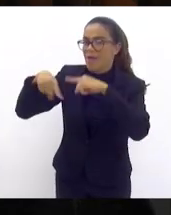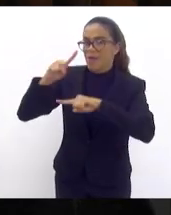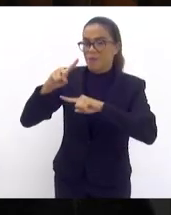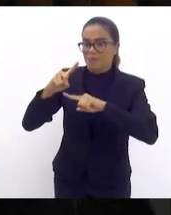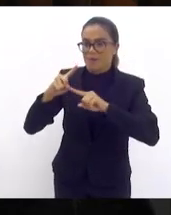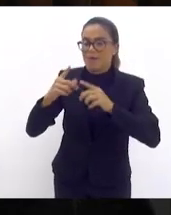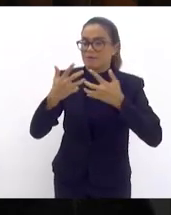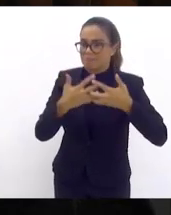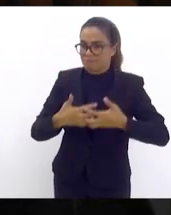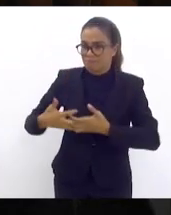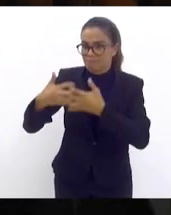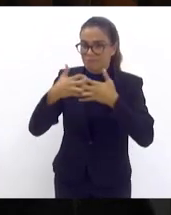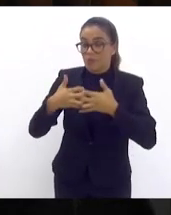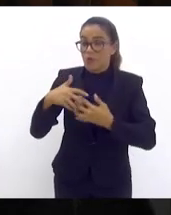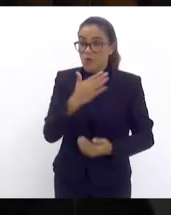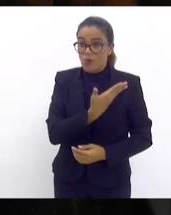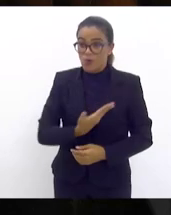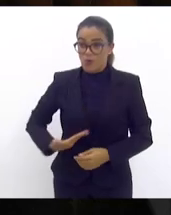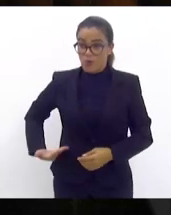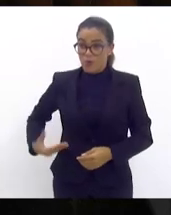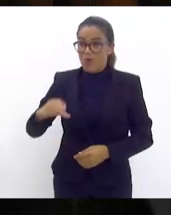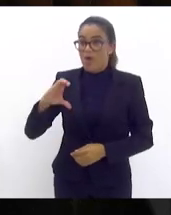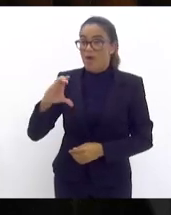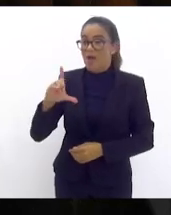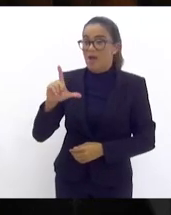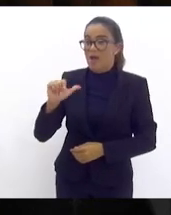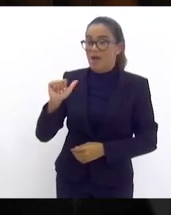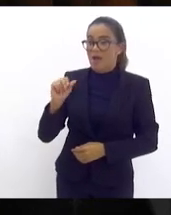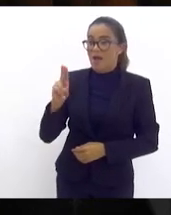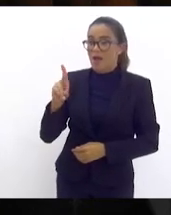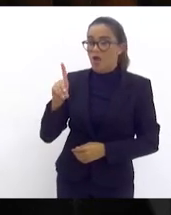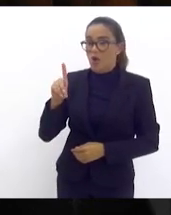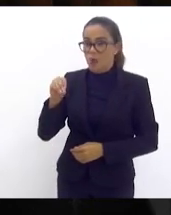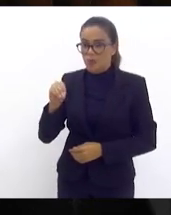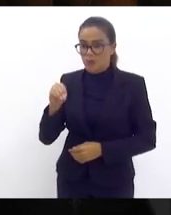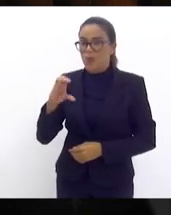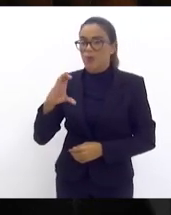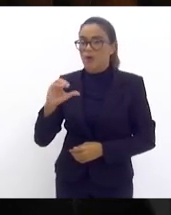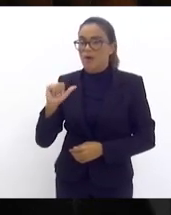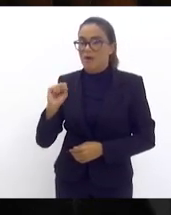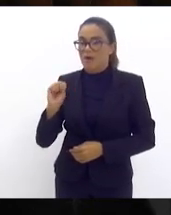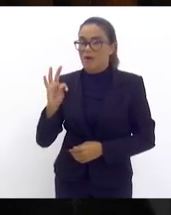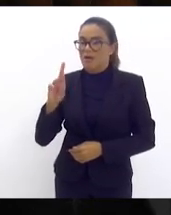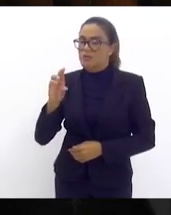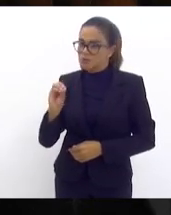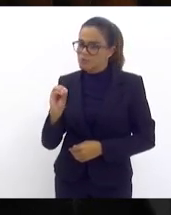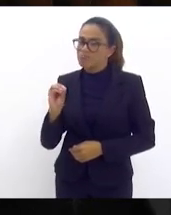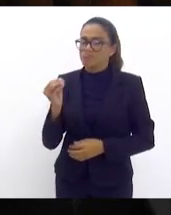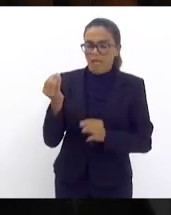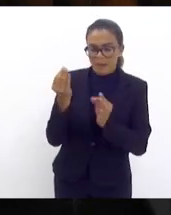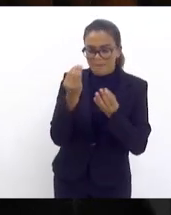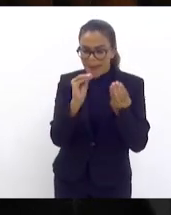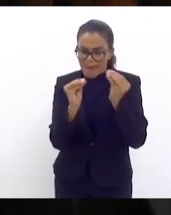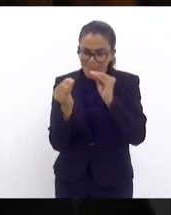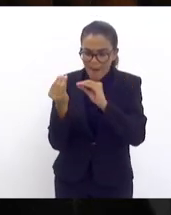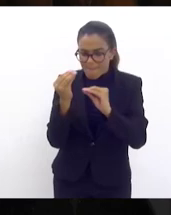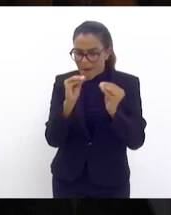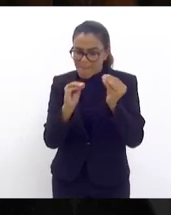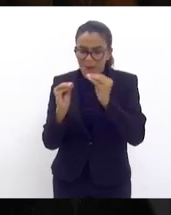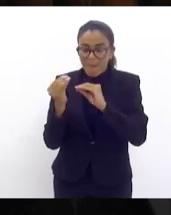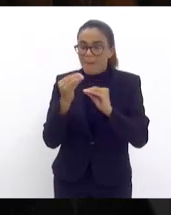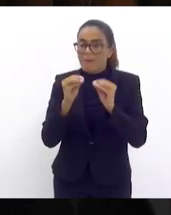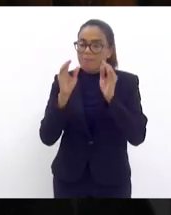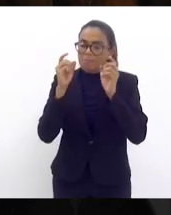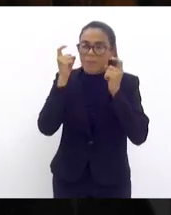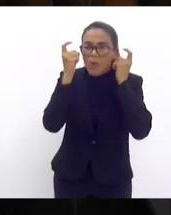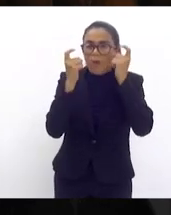que o governador Cláudio Castro elaborou com muito carinho e cuidado devido as fortes chuvas